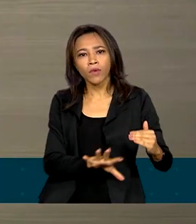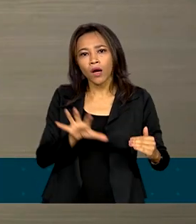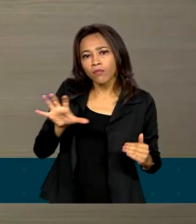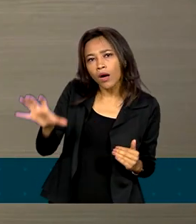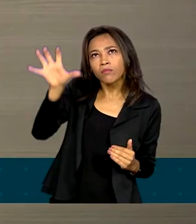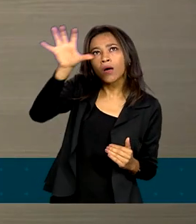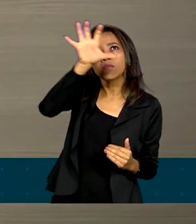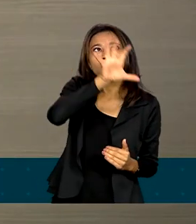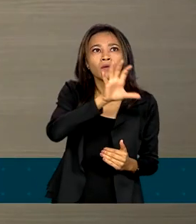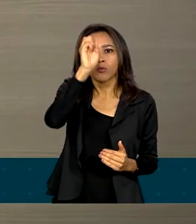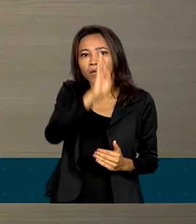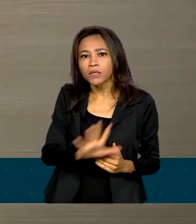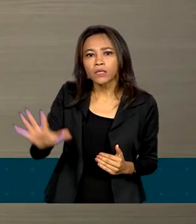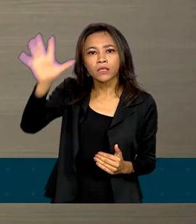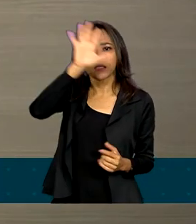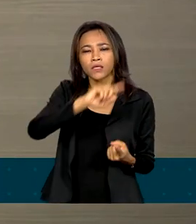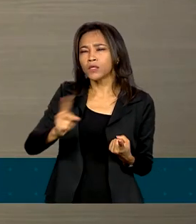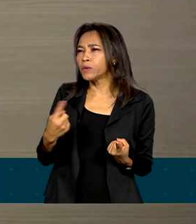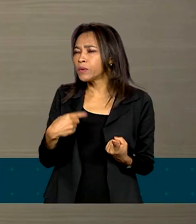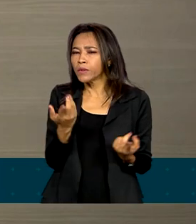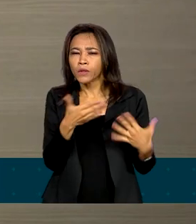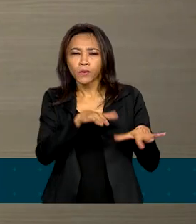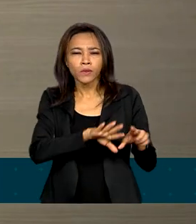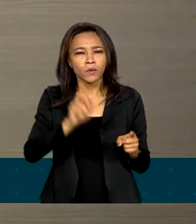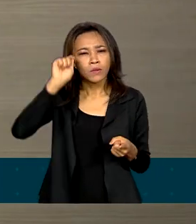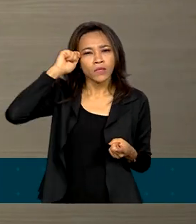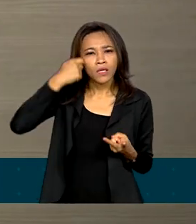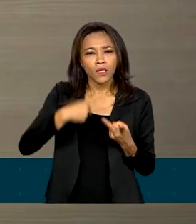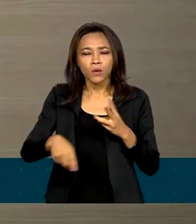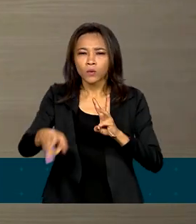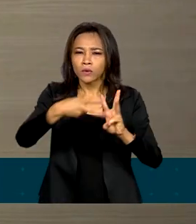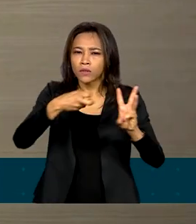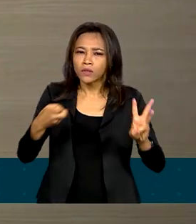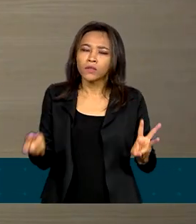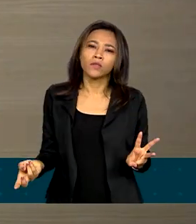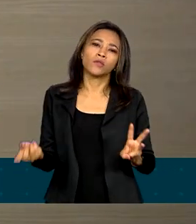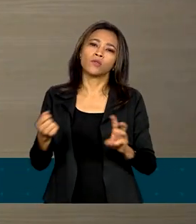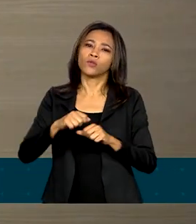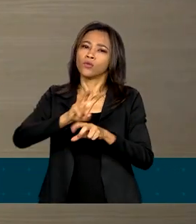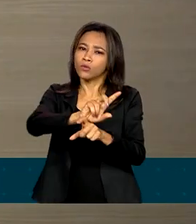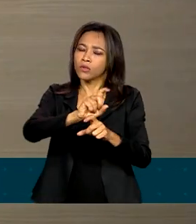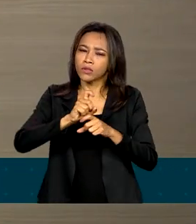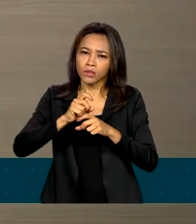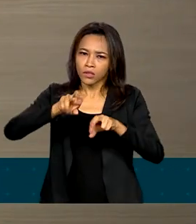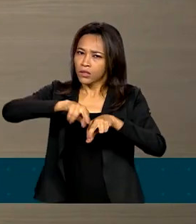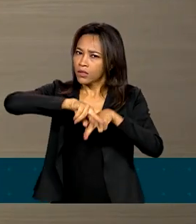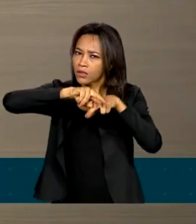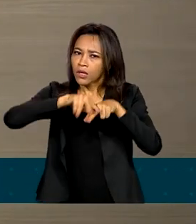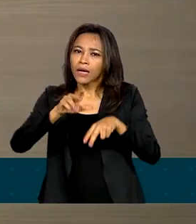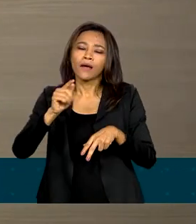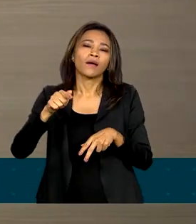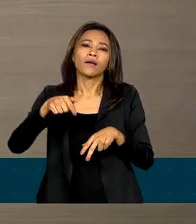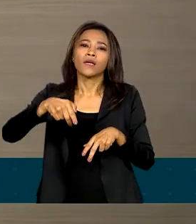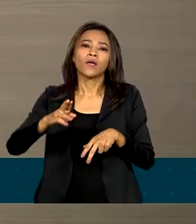inclusão dos negros, dos índios, dos caboclos, das mulheres,